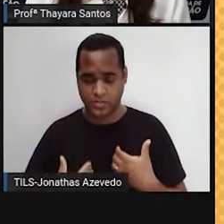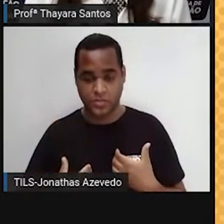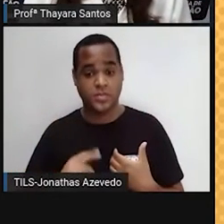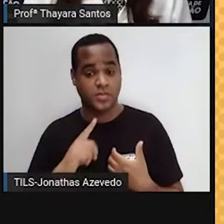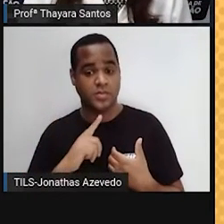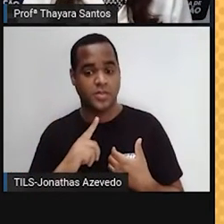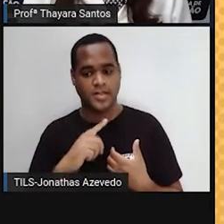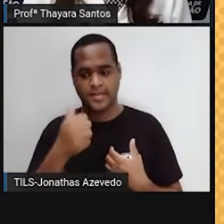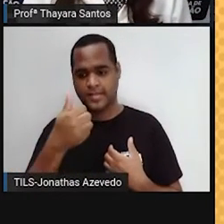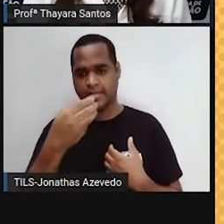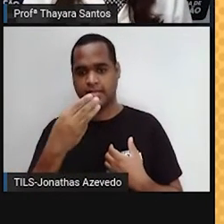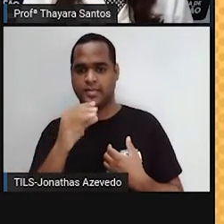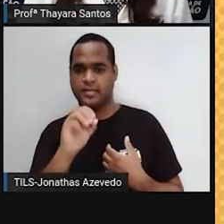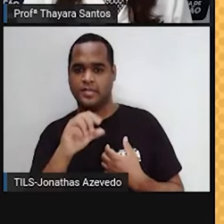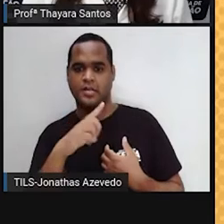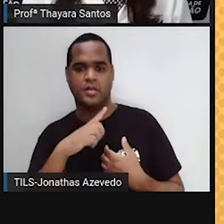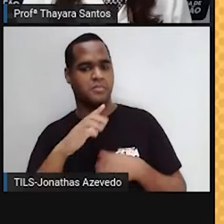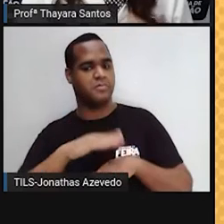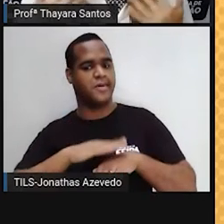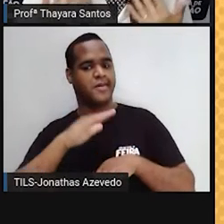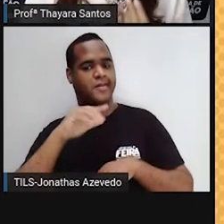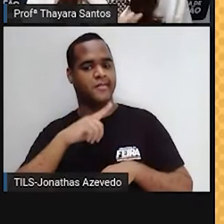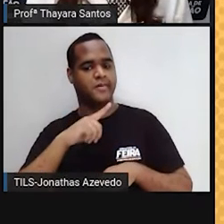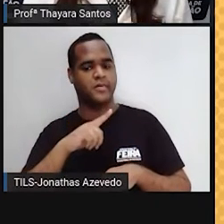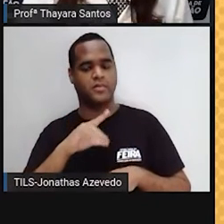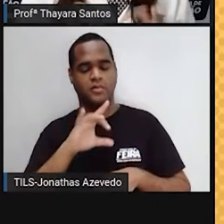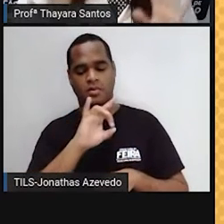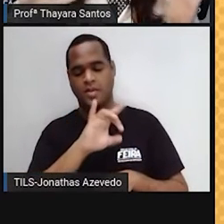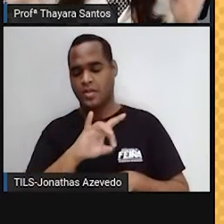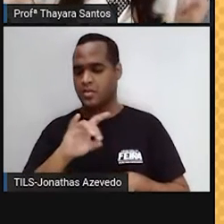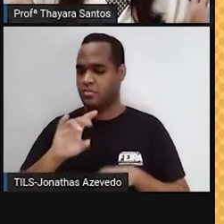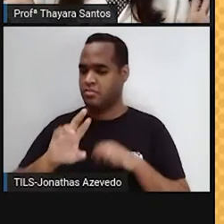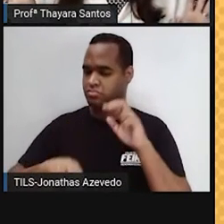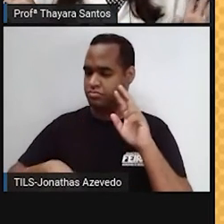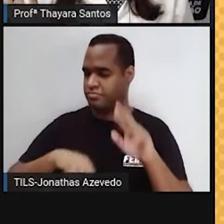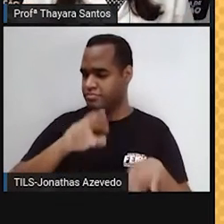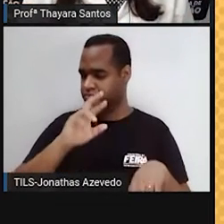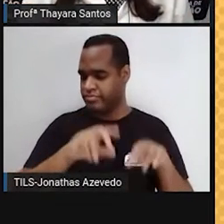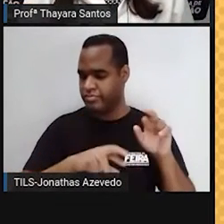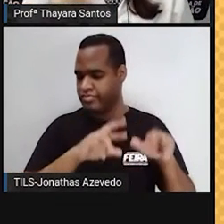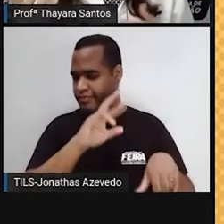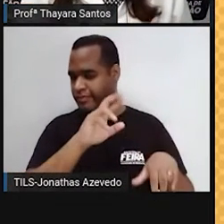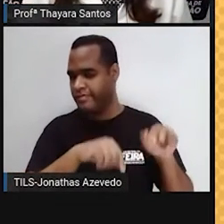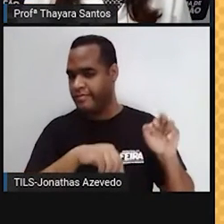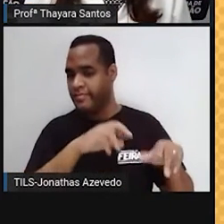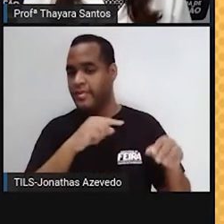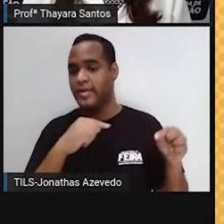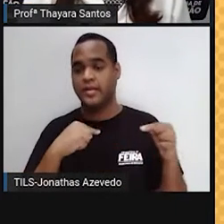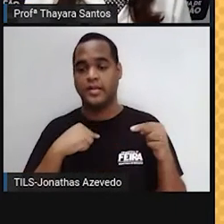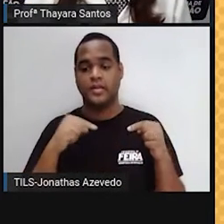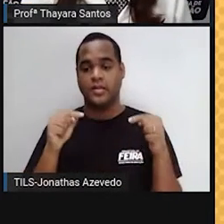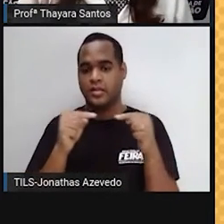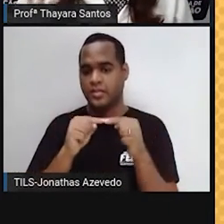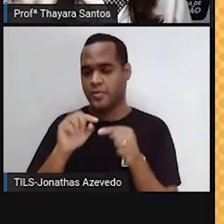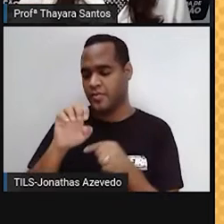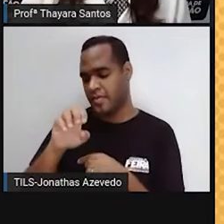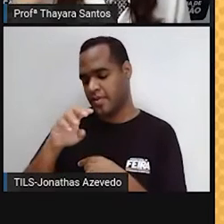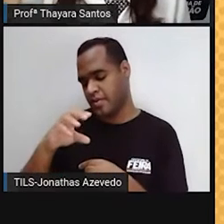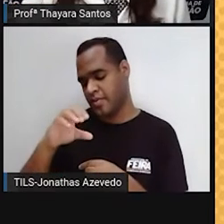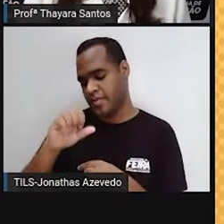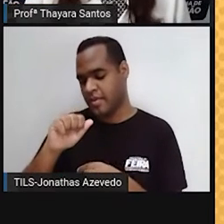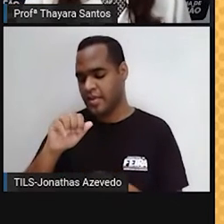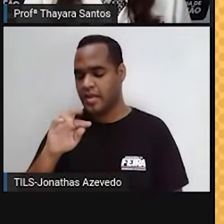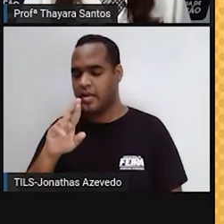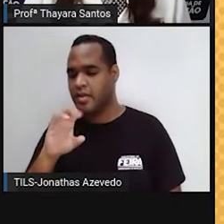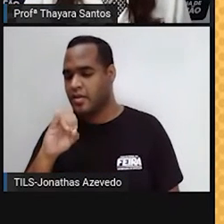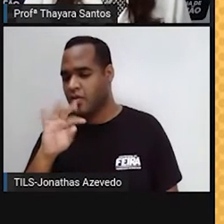130 tipos de células. Cada uma é diferente. Todas elas são do mesmo tipo, né? Que são as células eucarióticas, que a gente vai